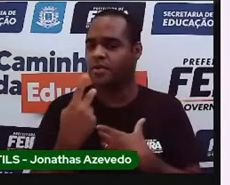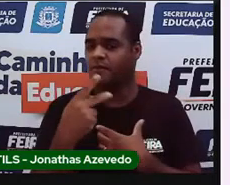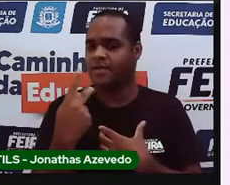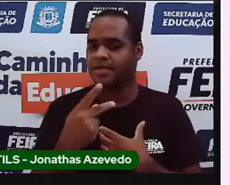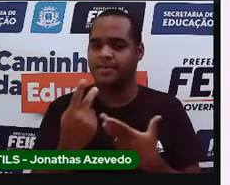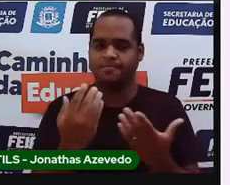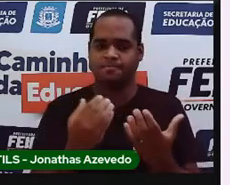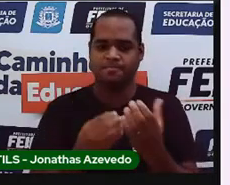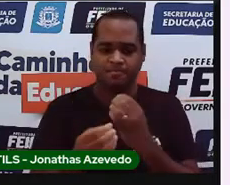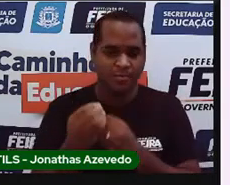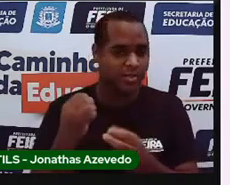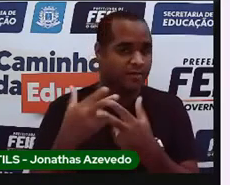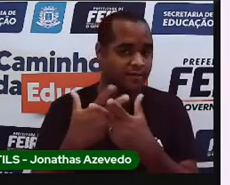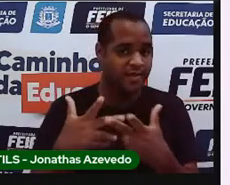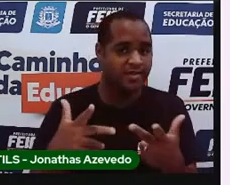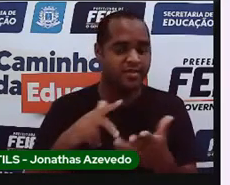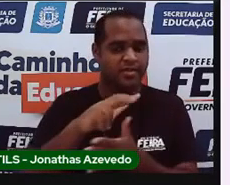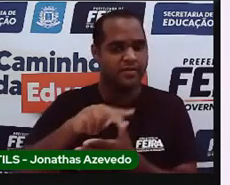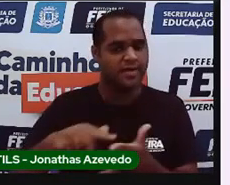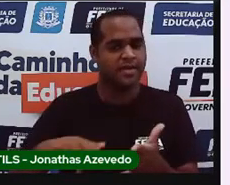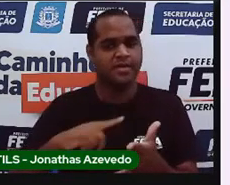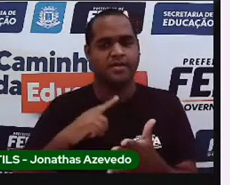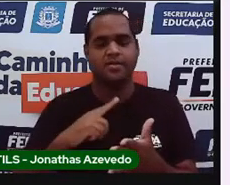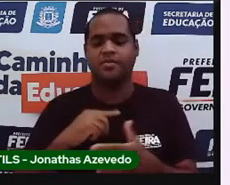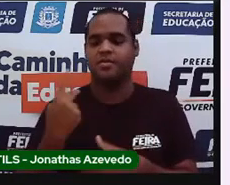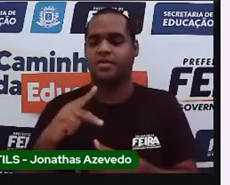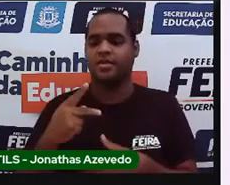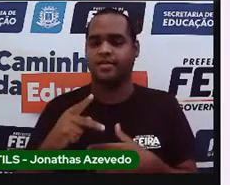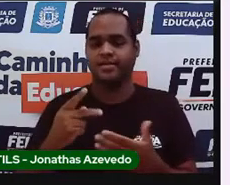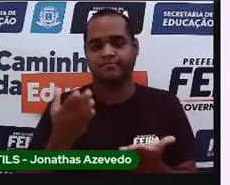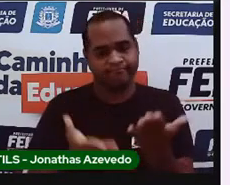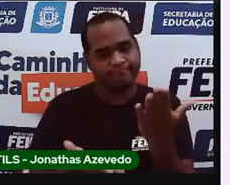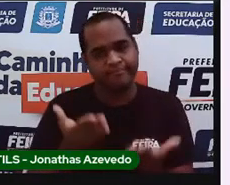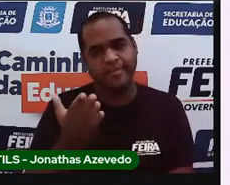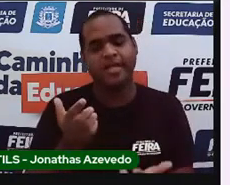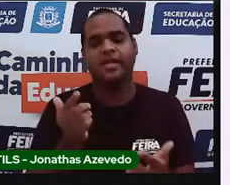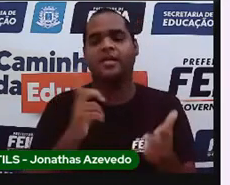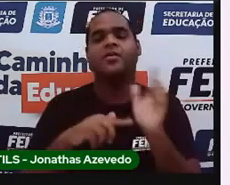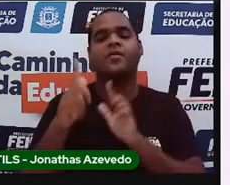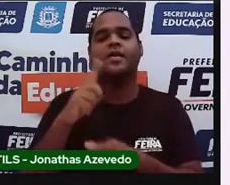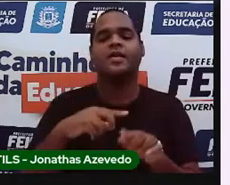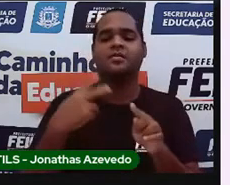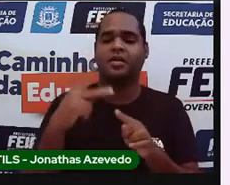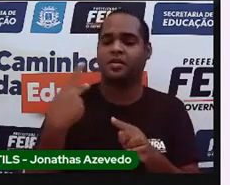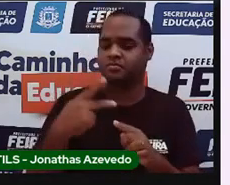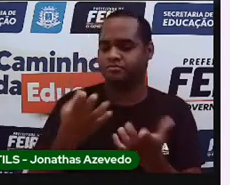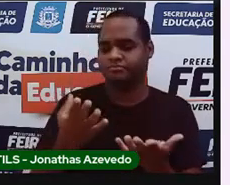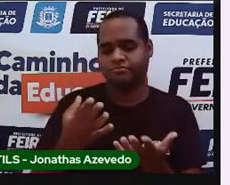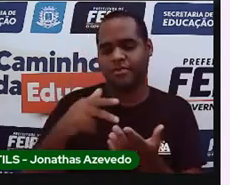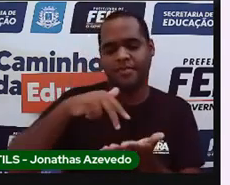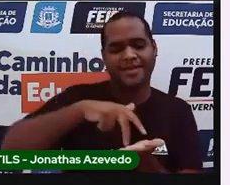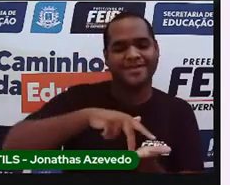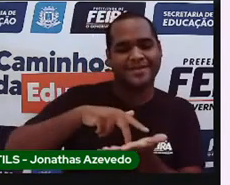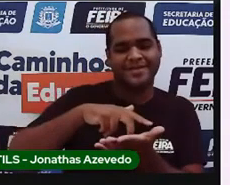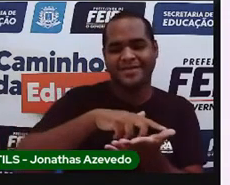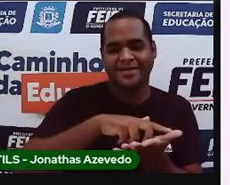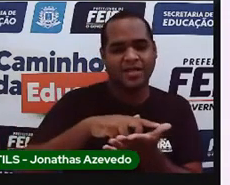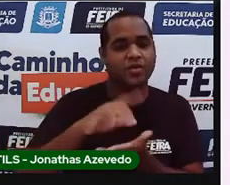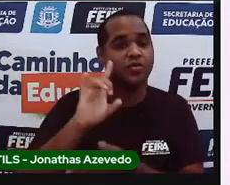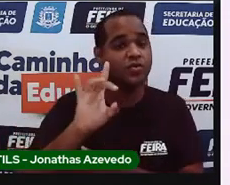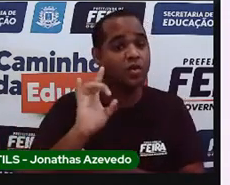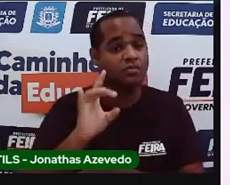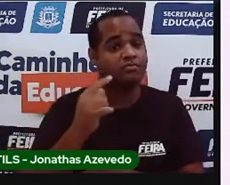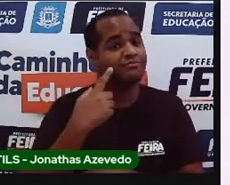movimentos de pôr as mãos na cintura e tentar se equilibrar numa perna só já é o